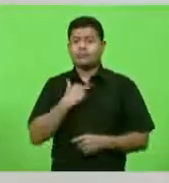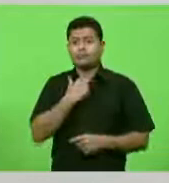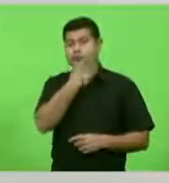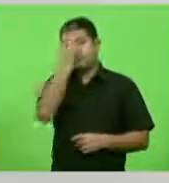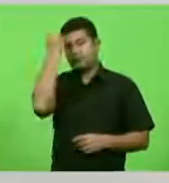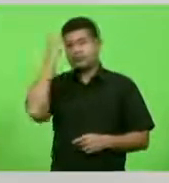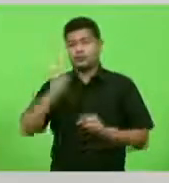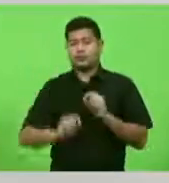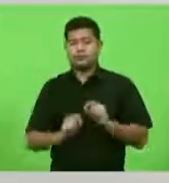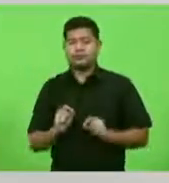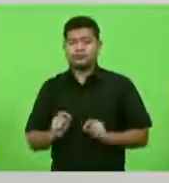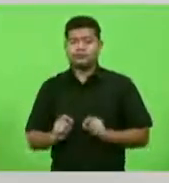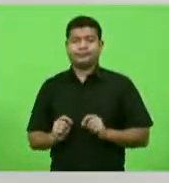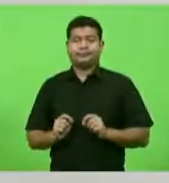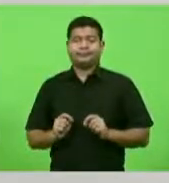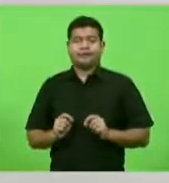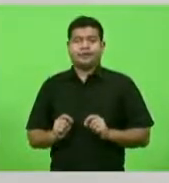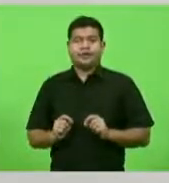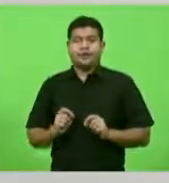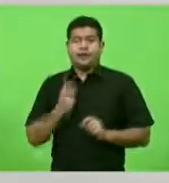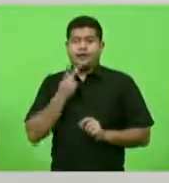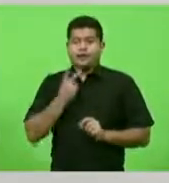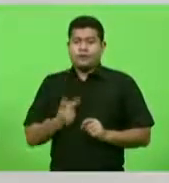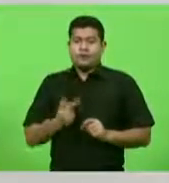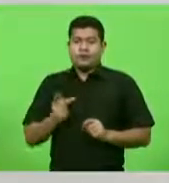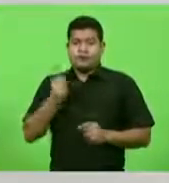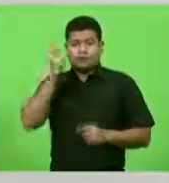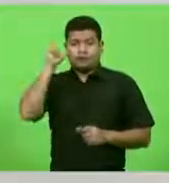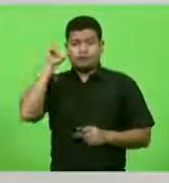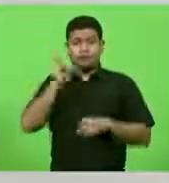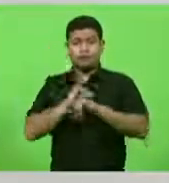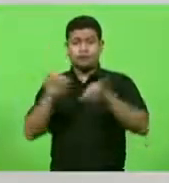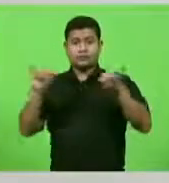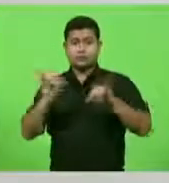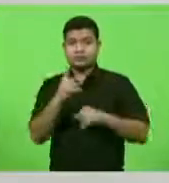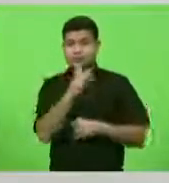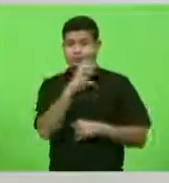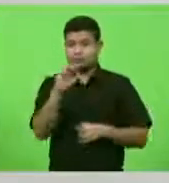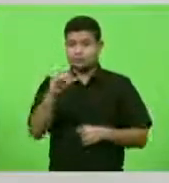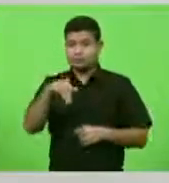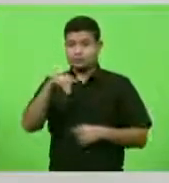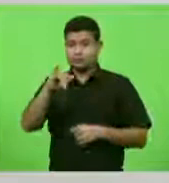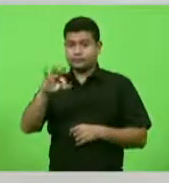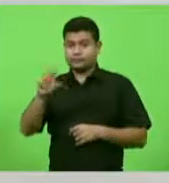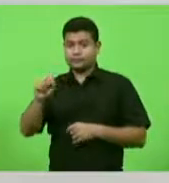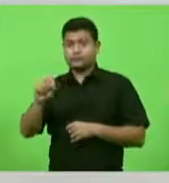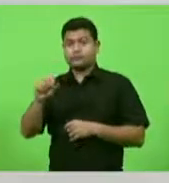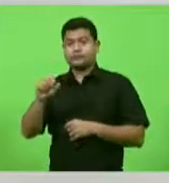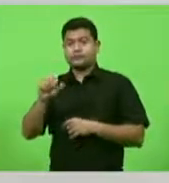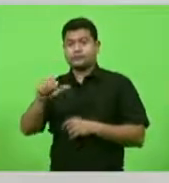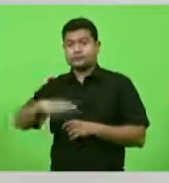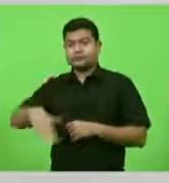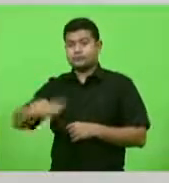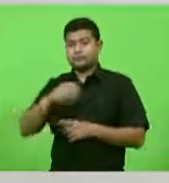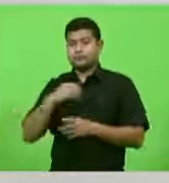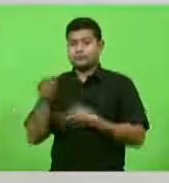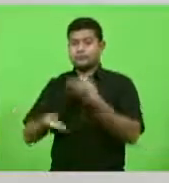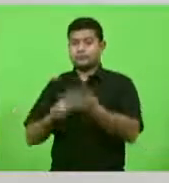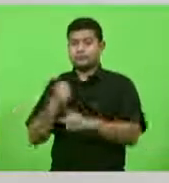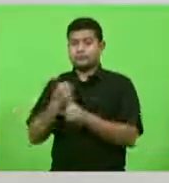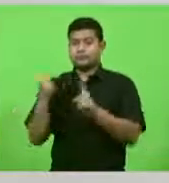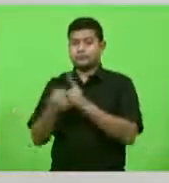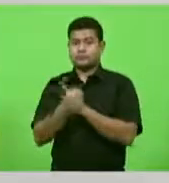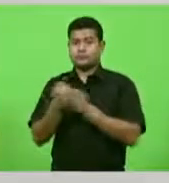o comentário do dia de ontem, do anúncio de 100 milhões de reais para assistência social, para o